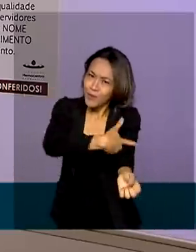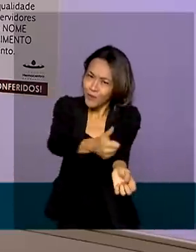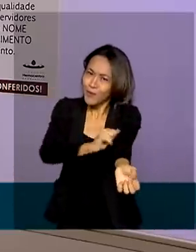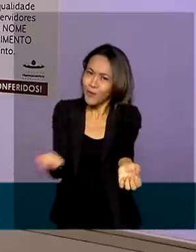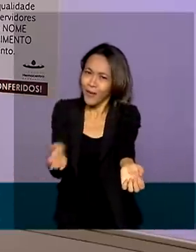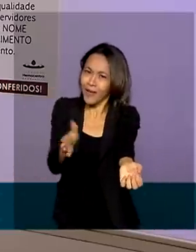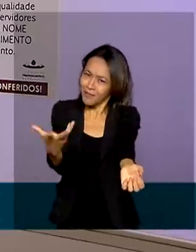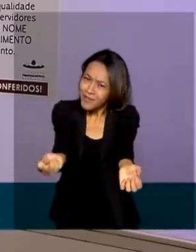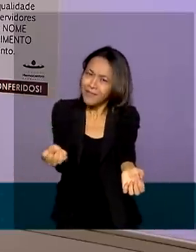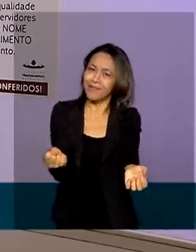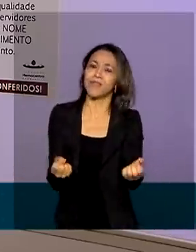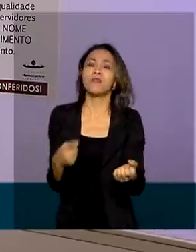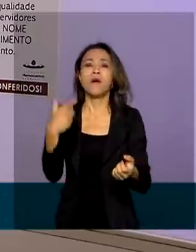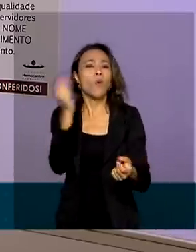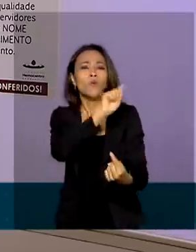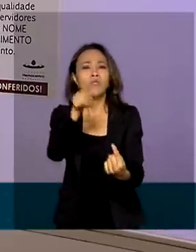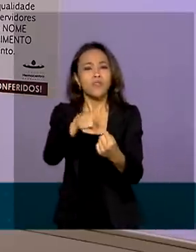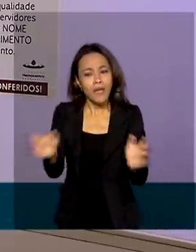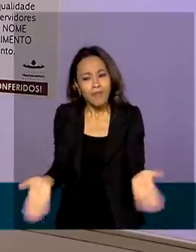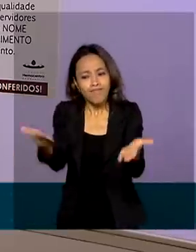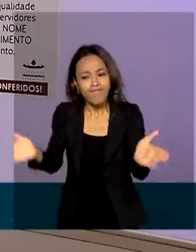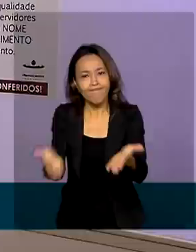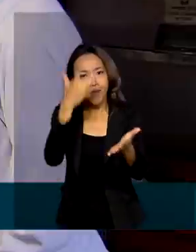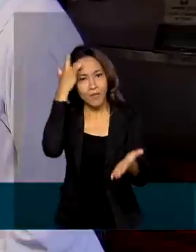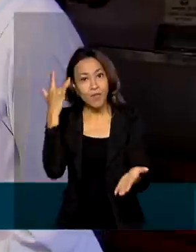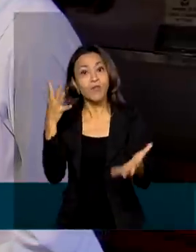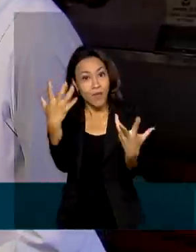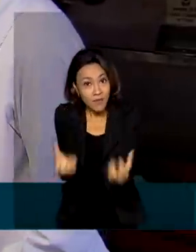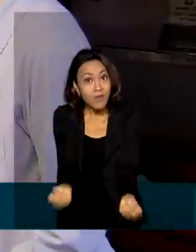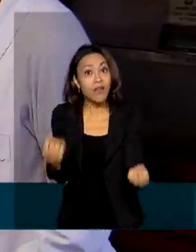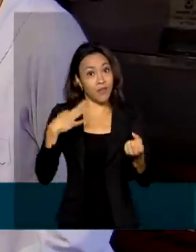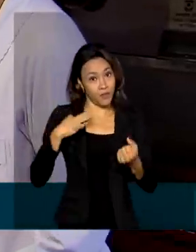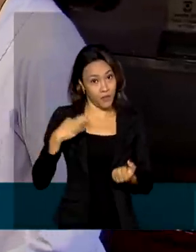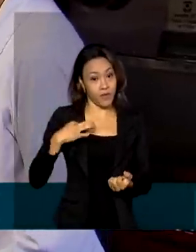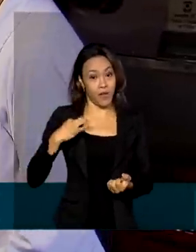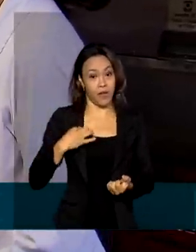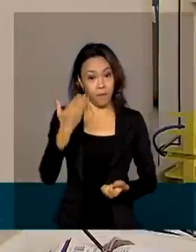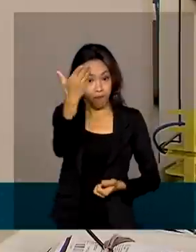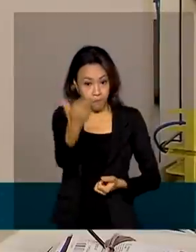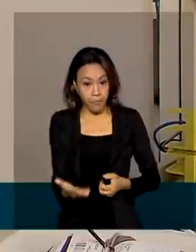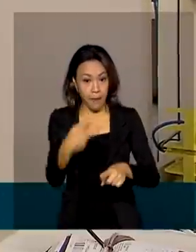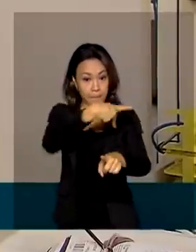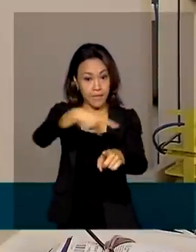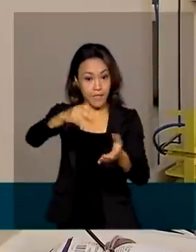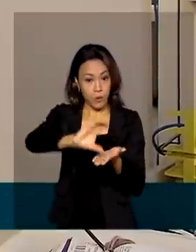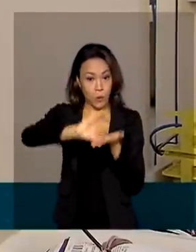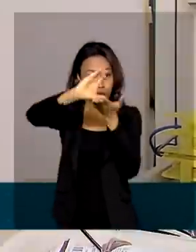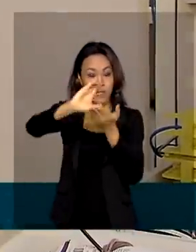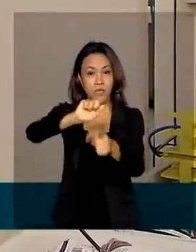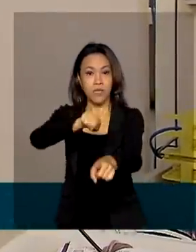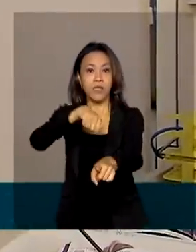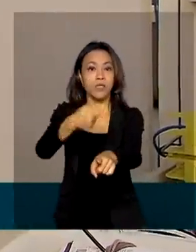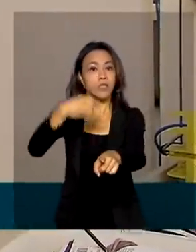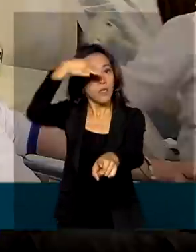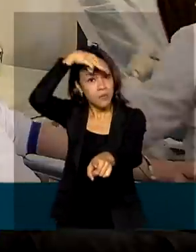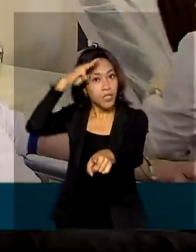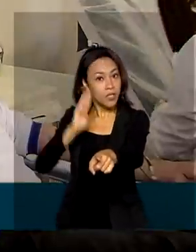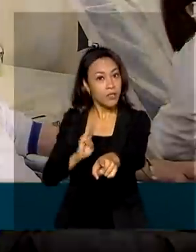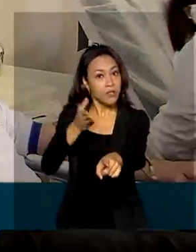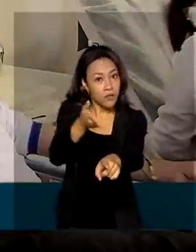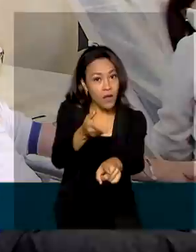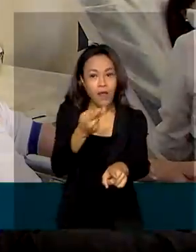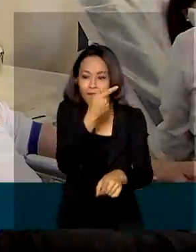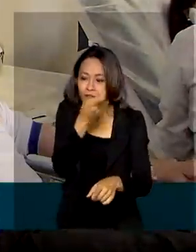convite para que mais cidadãos realizem a ação voluntária. A presidente do Conselho do Pátria Voluntária, a primeira-dama Michele Bolsonaro,